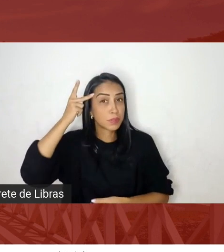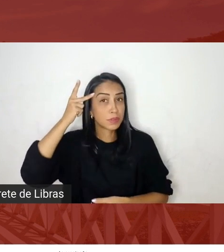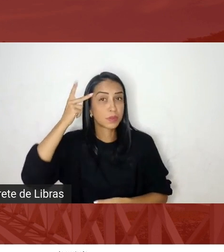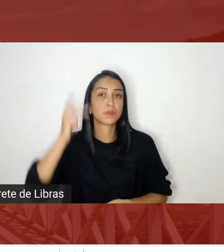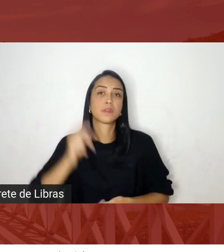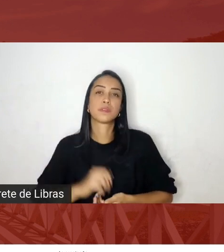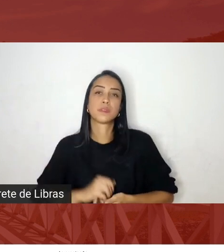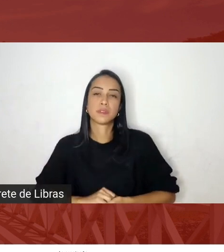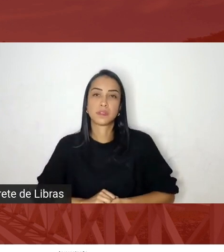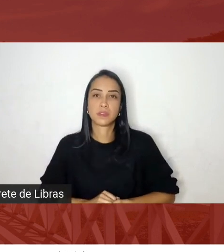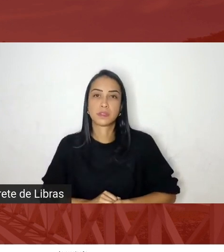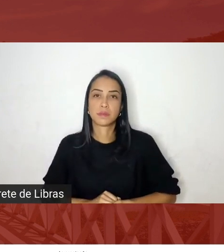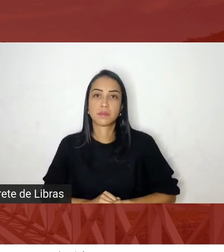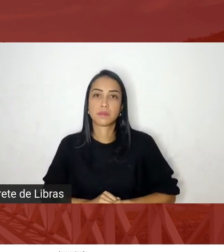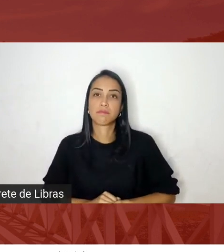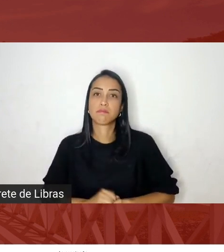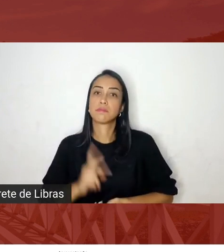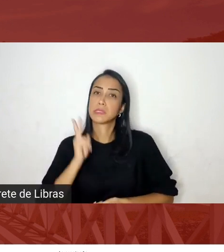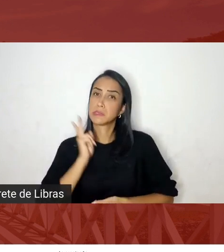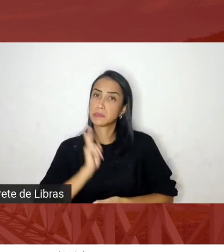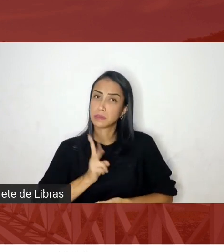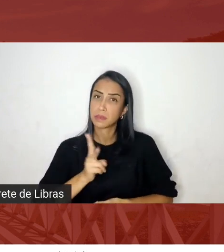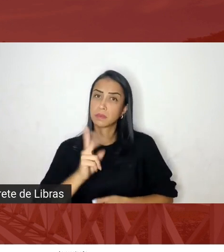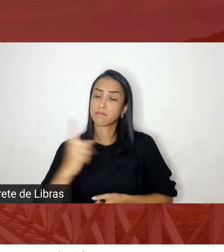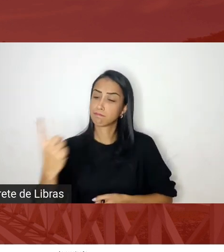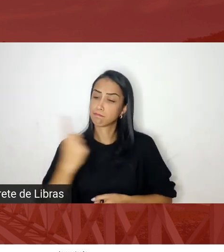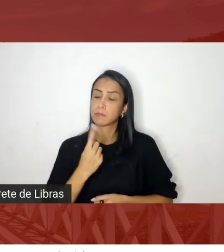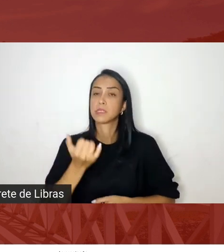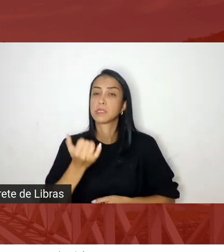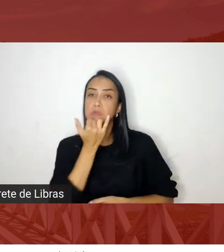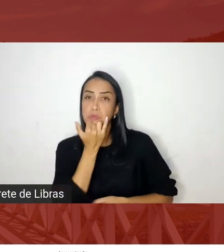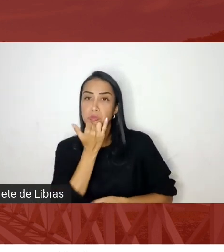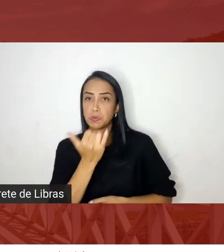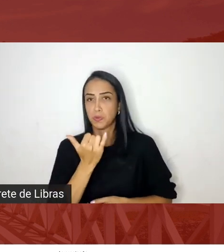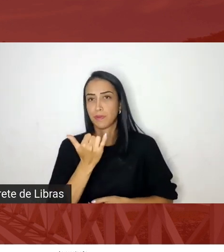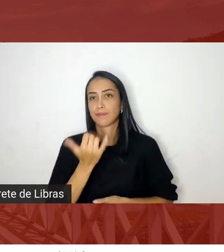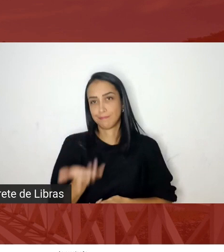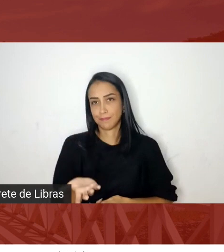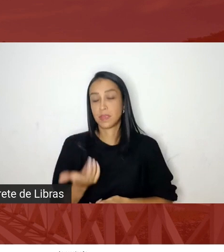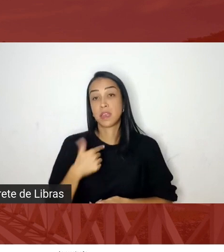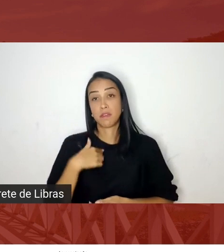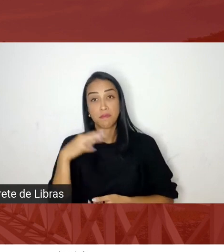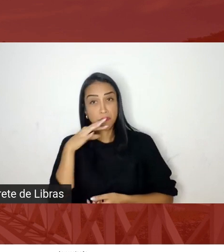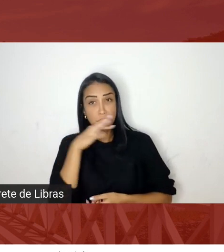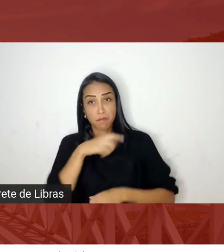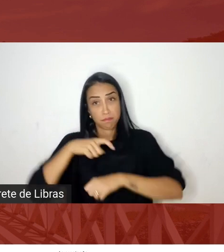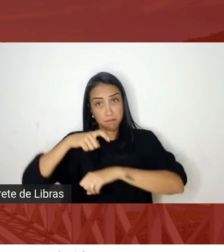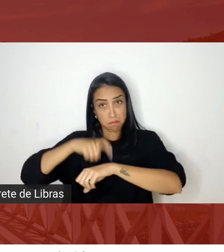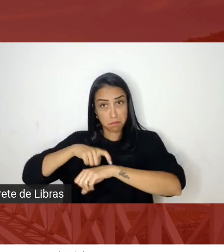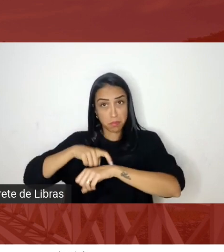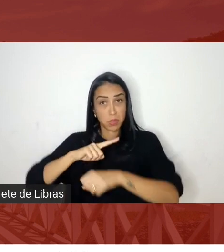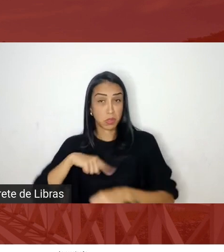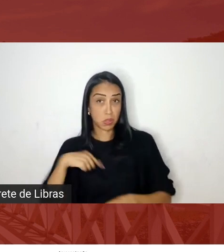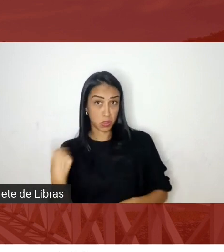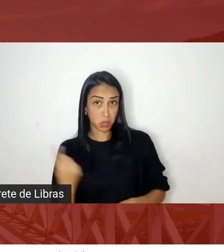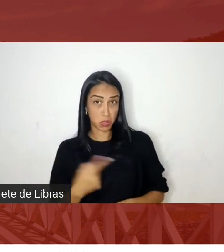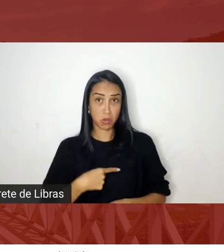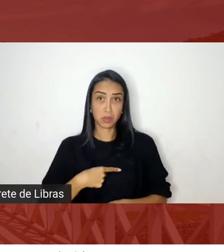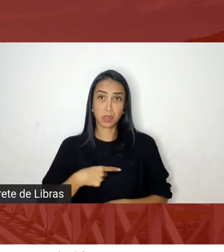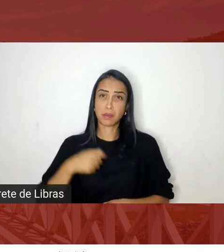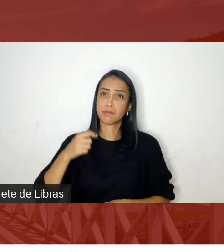pedem desculpas então eu diria que nesse momento a nossa militância ela se dá numa